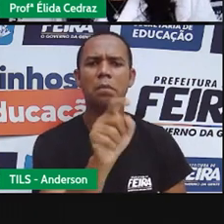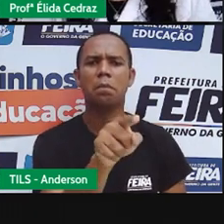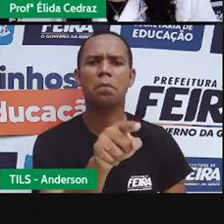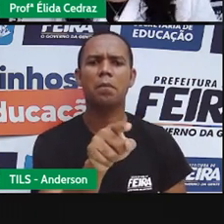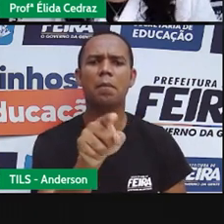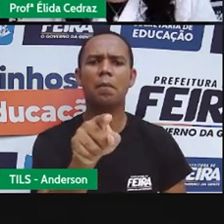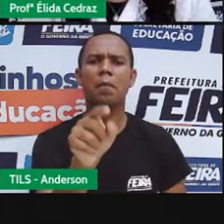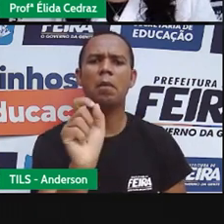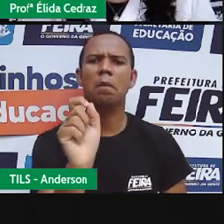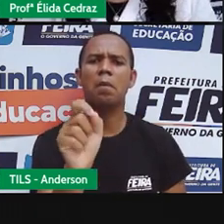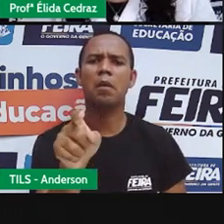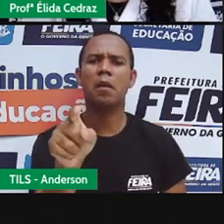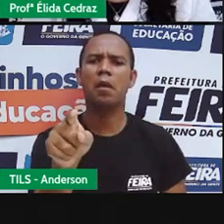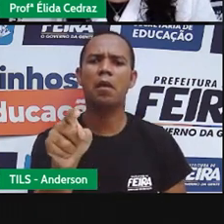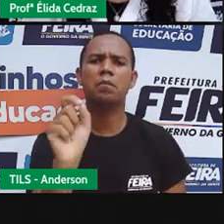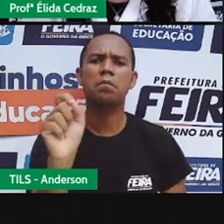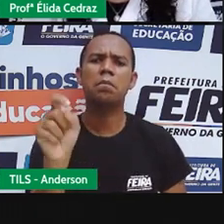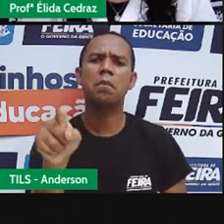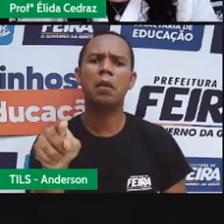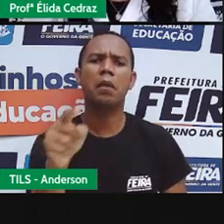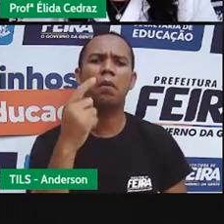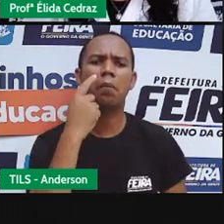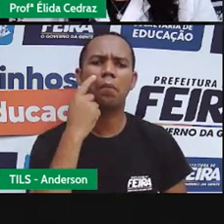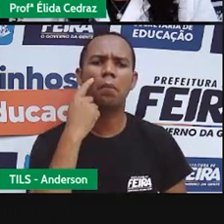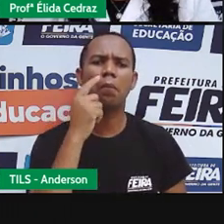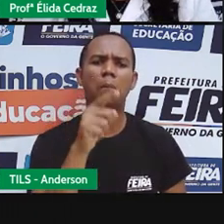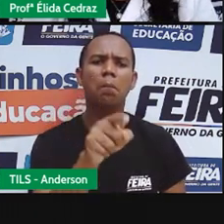O que é isso? O que Quem é essa?